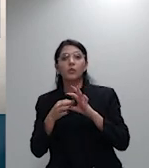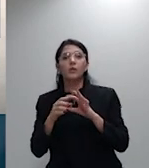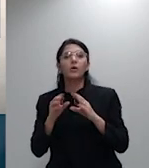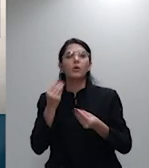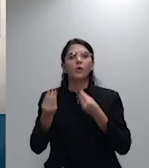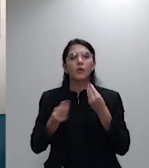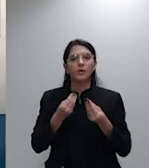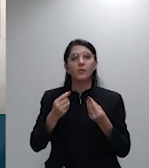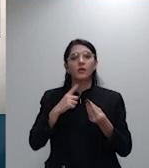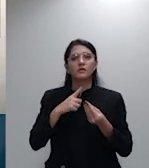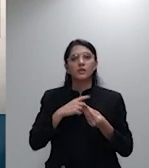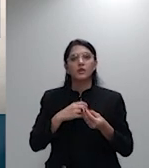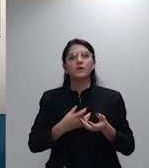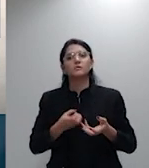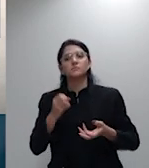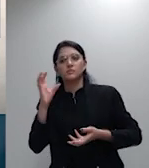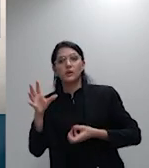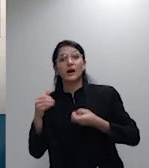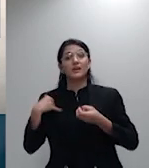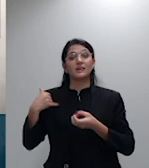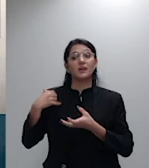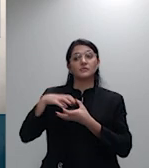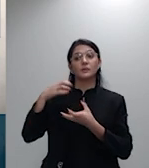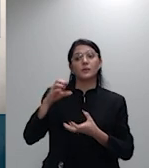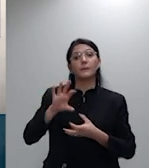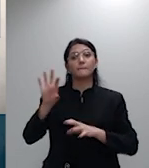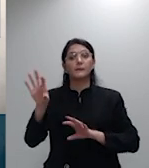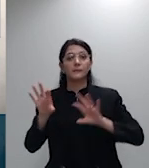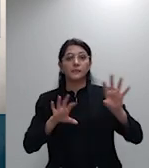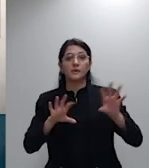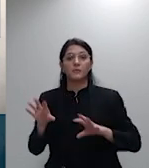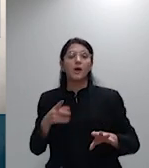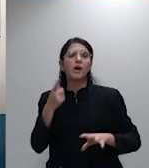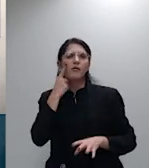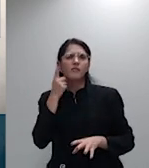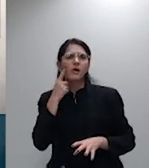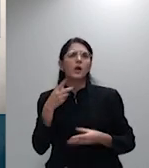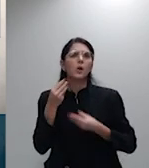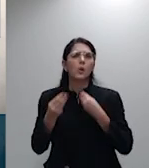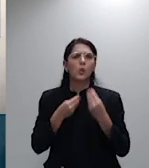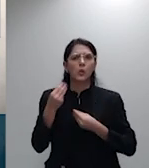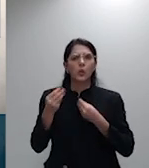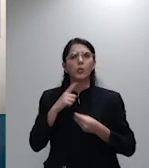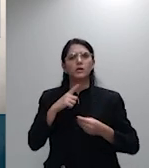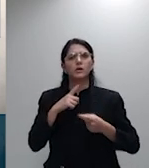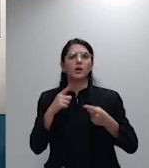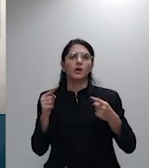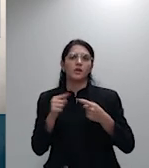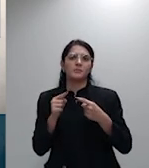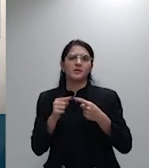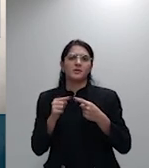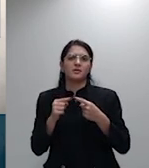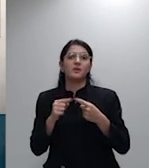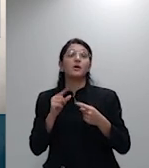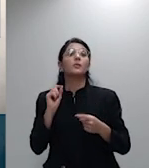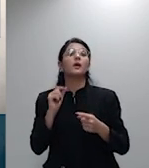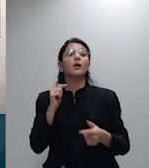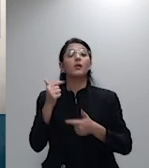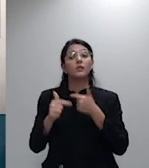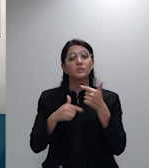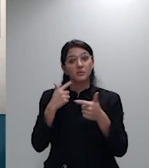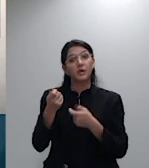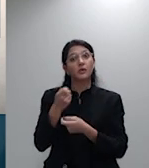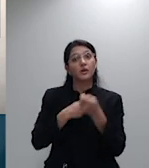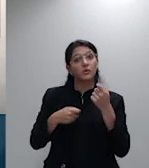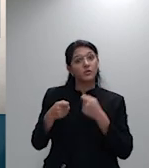seria ato pertinente ao exercício da liberdade econômica das operadoras conjugada com a liberdade